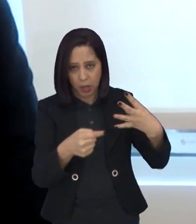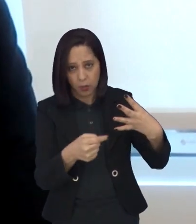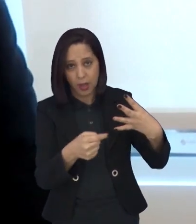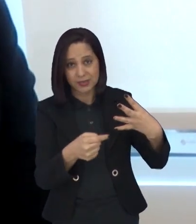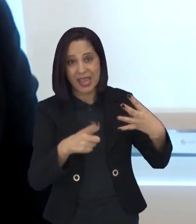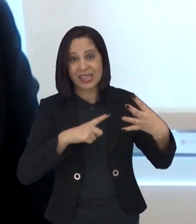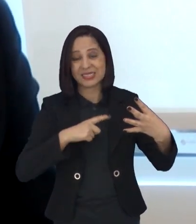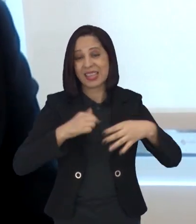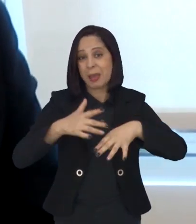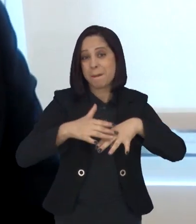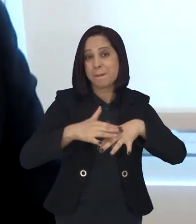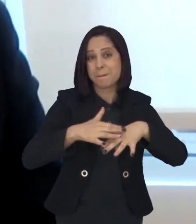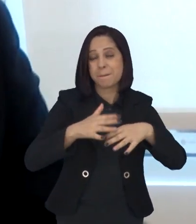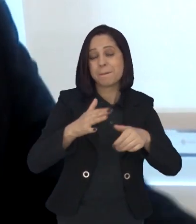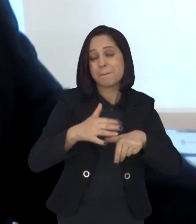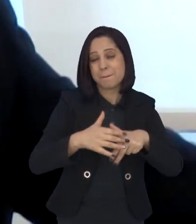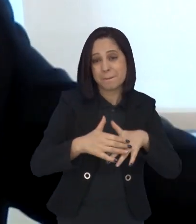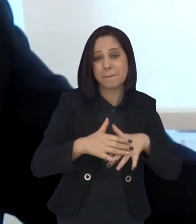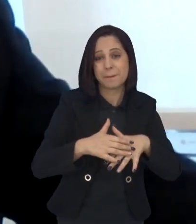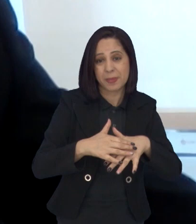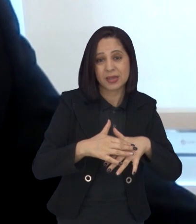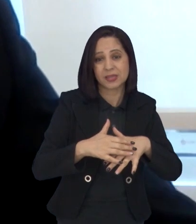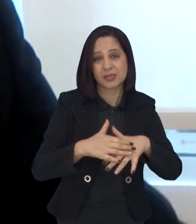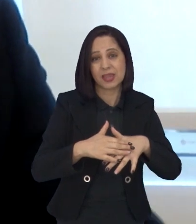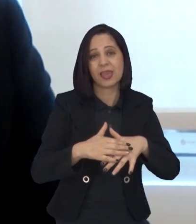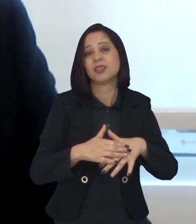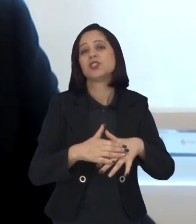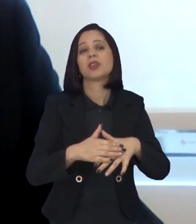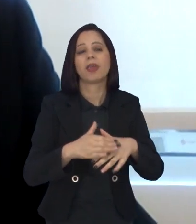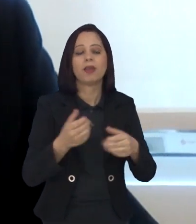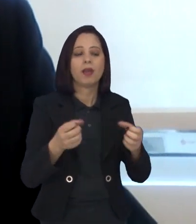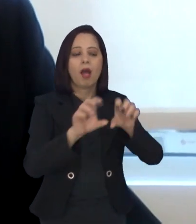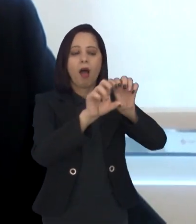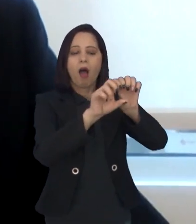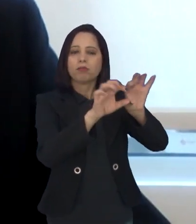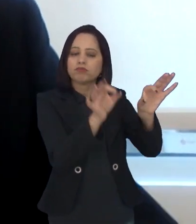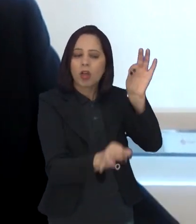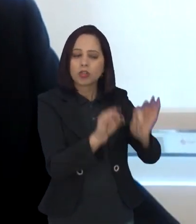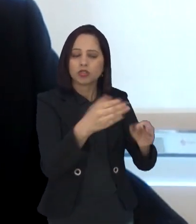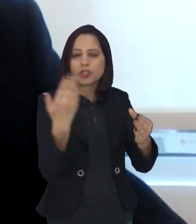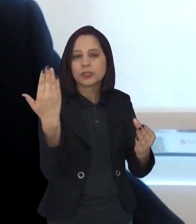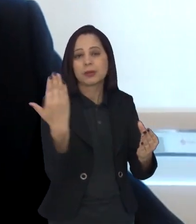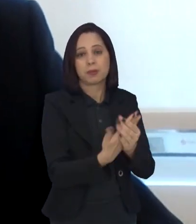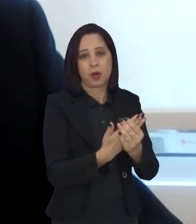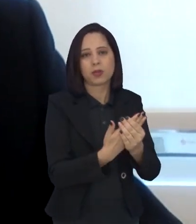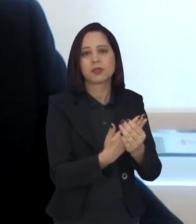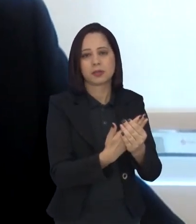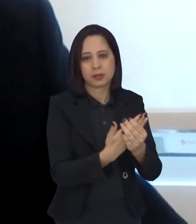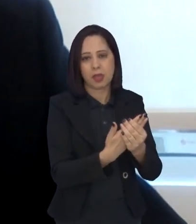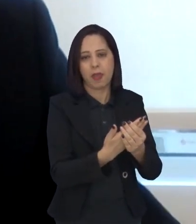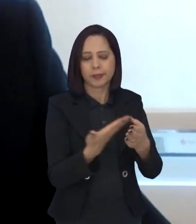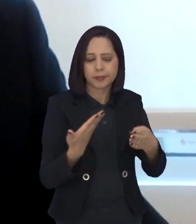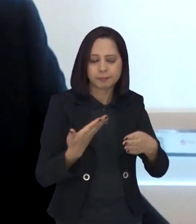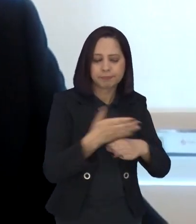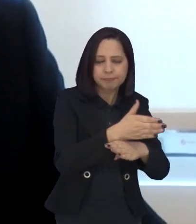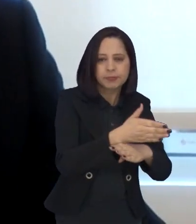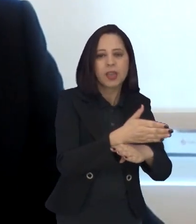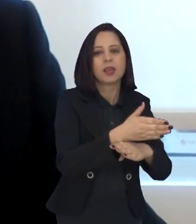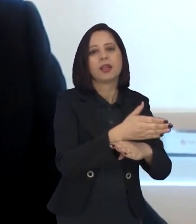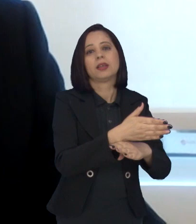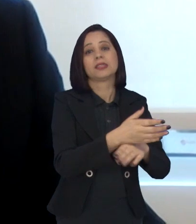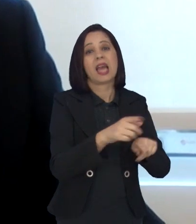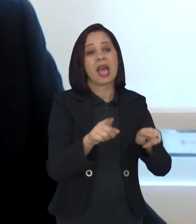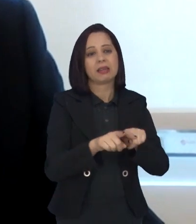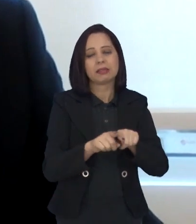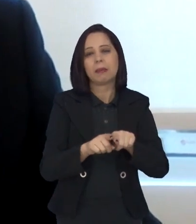pacientes que optam pela ação de habeas corpus, que é uma possibilidade de você fazer o cultivo sem